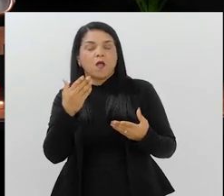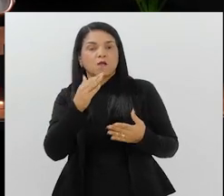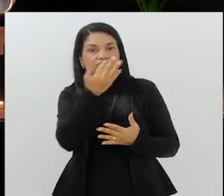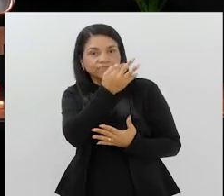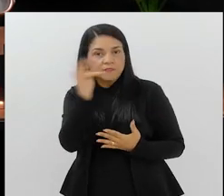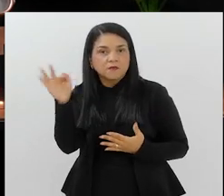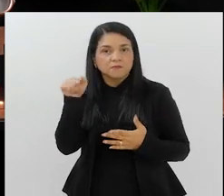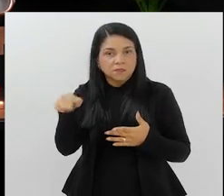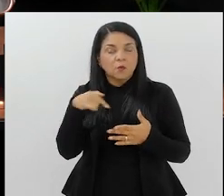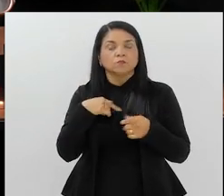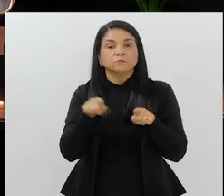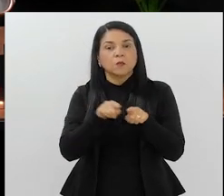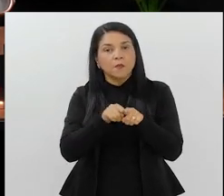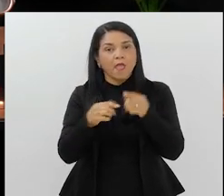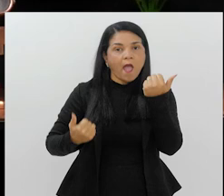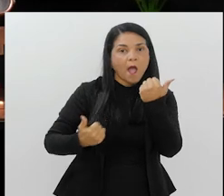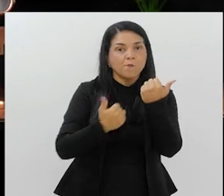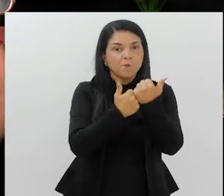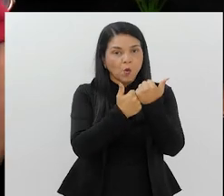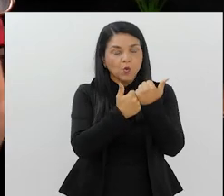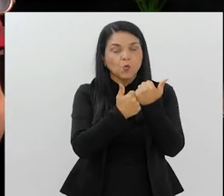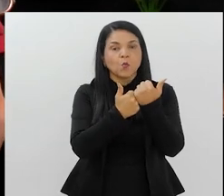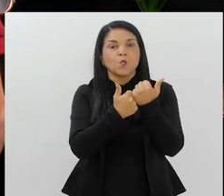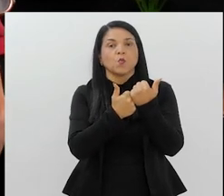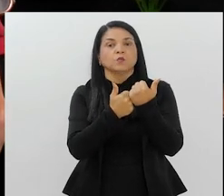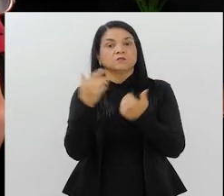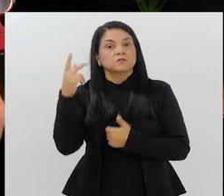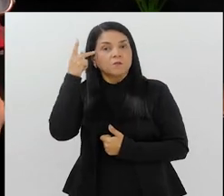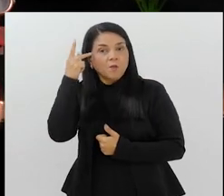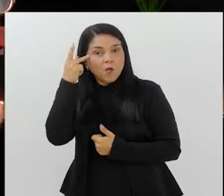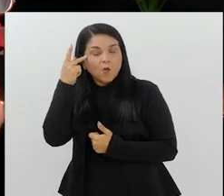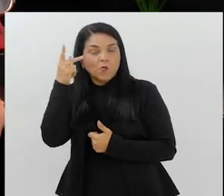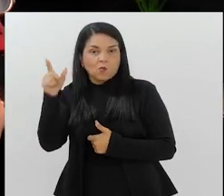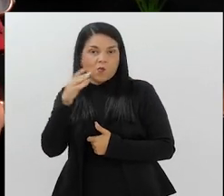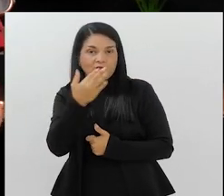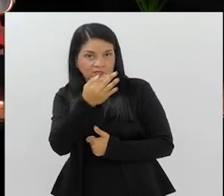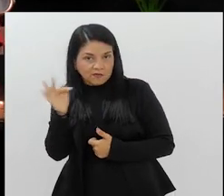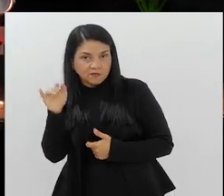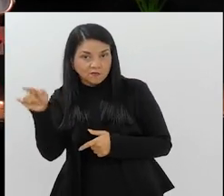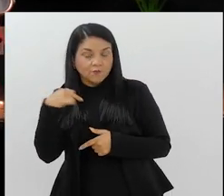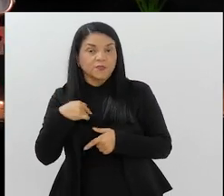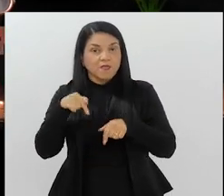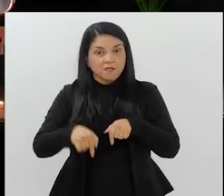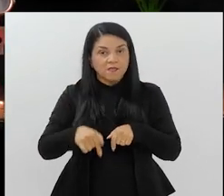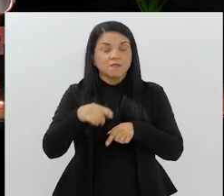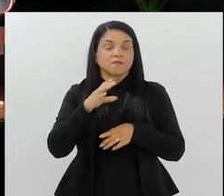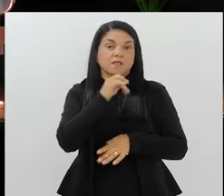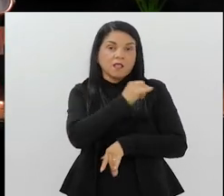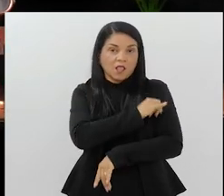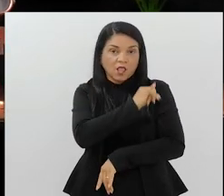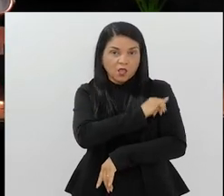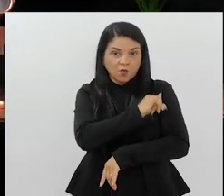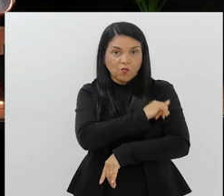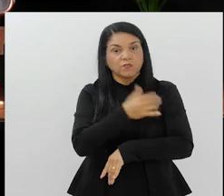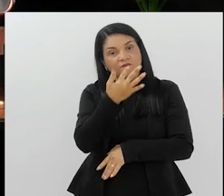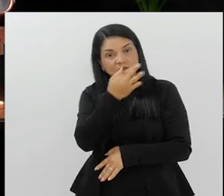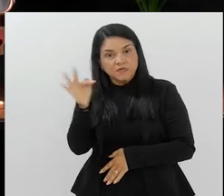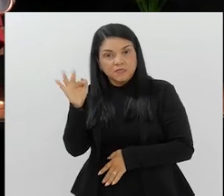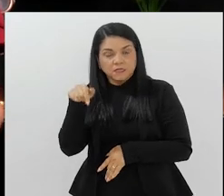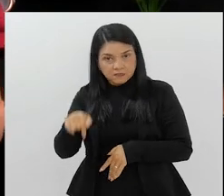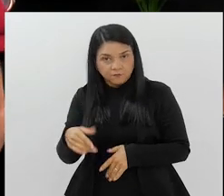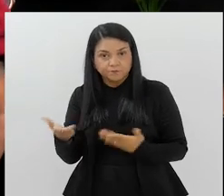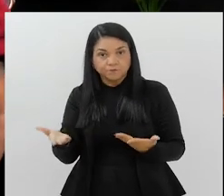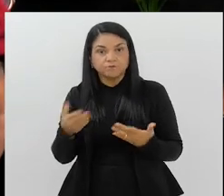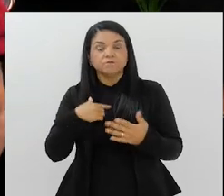Federação de São Paulo, assim como o Vasco da Federação Carioca. Com isso, os Jogos do Brasileiro, que seriam disputados,